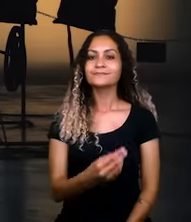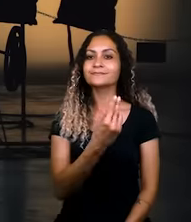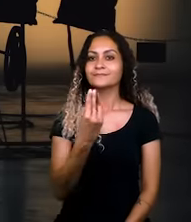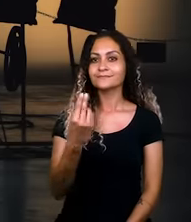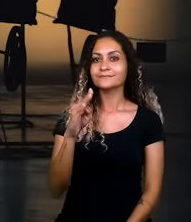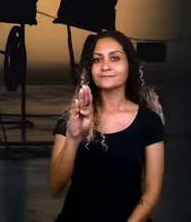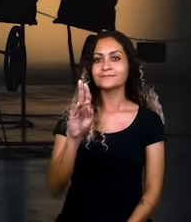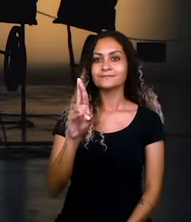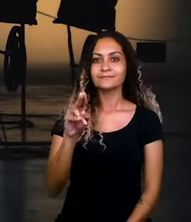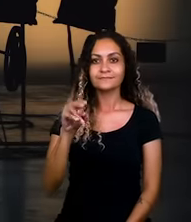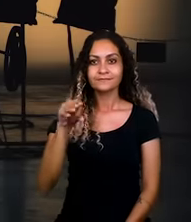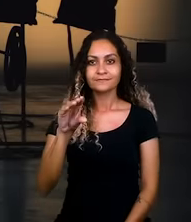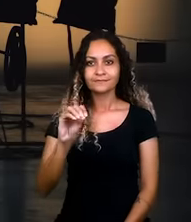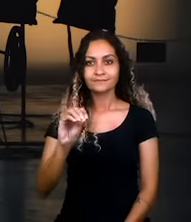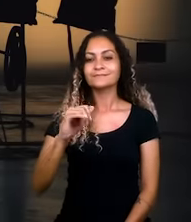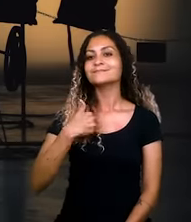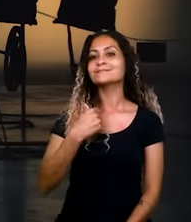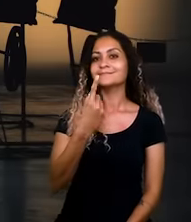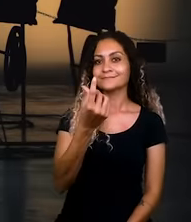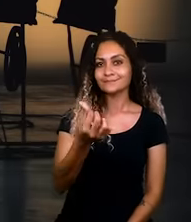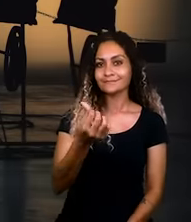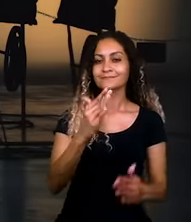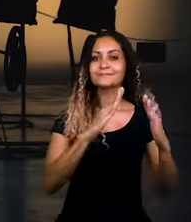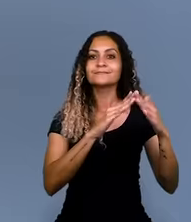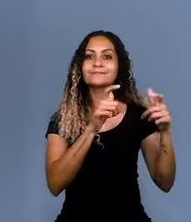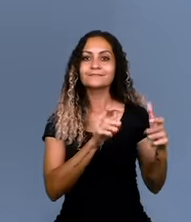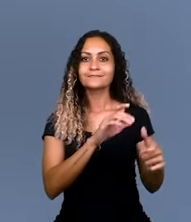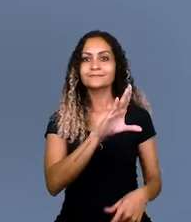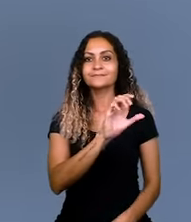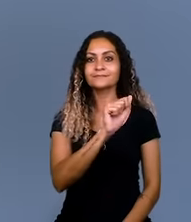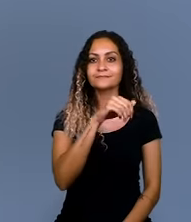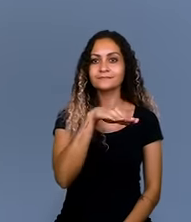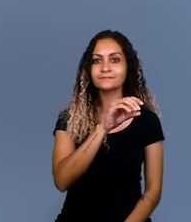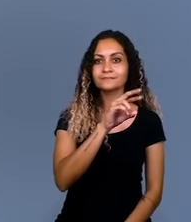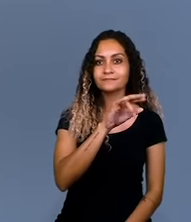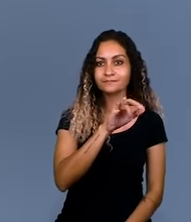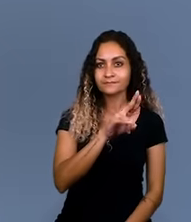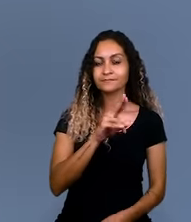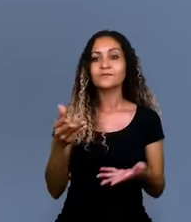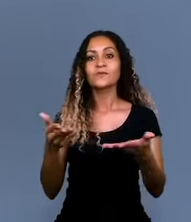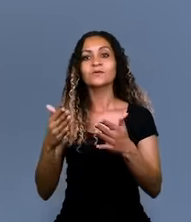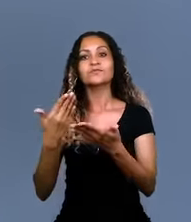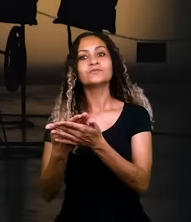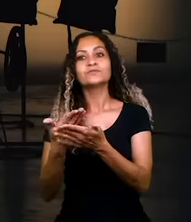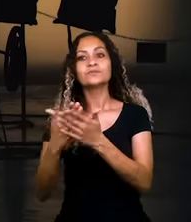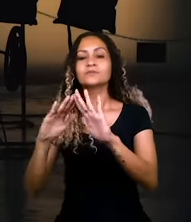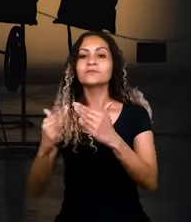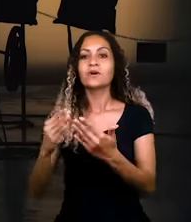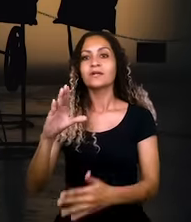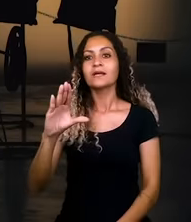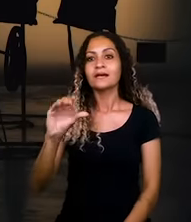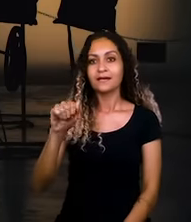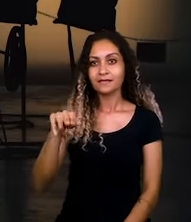Meu nome é Bruno Carvalho, tenho 16 anos, sou de Camboriú, sou do Caique. Eu sou de escola, eu